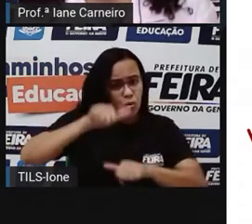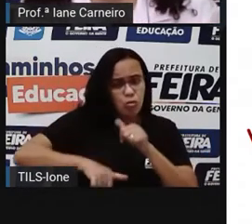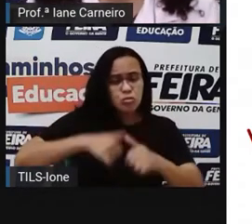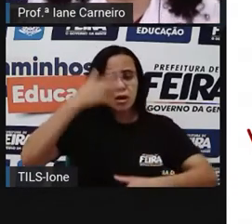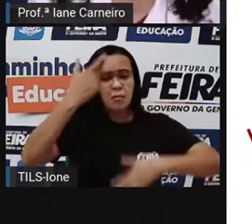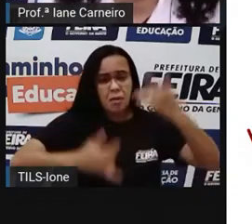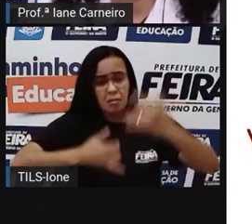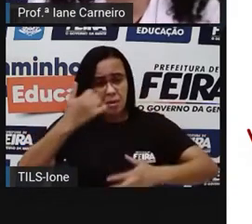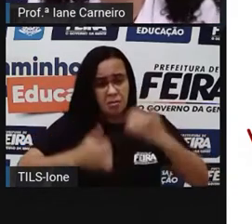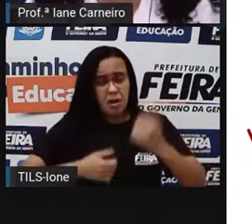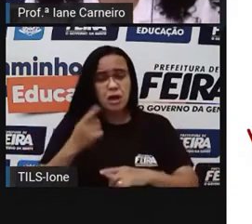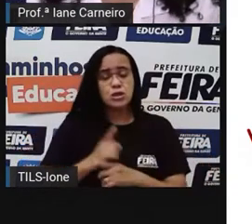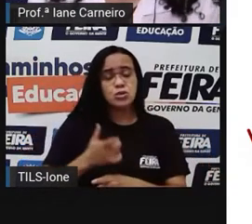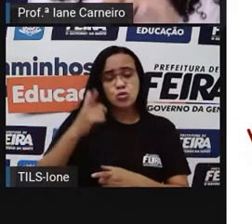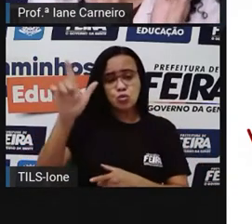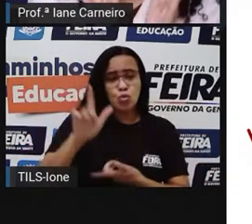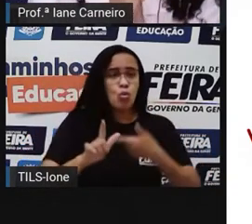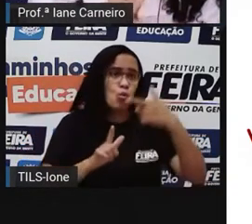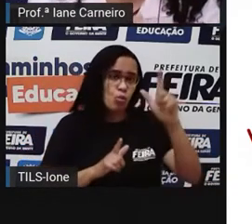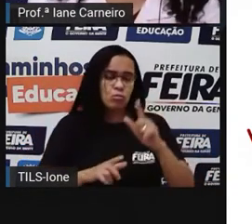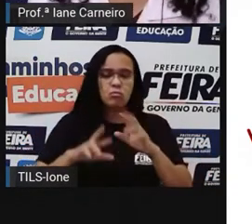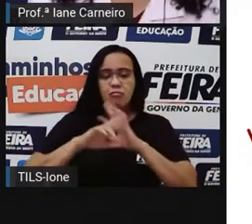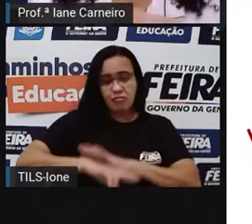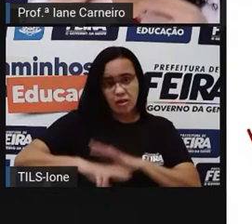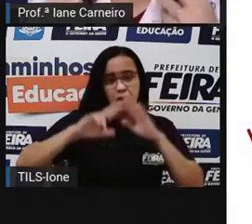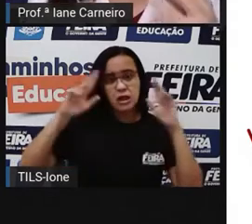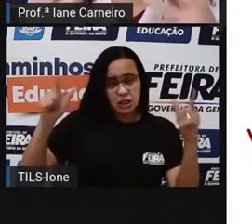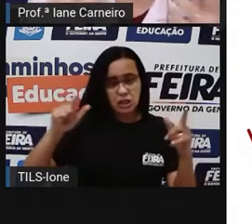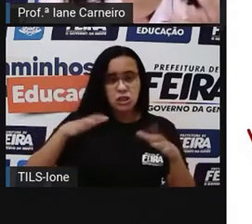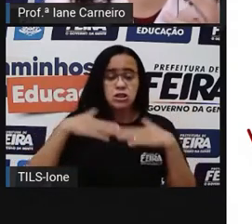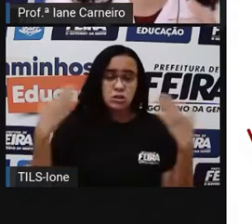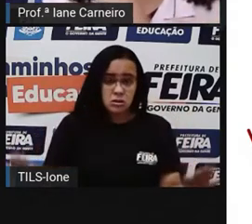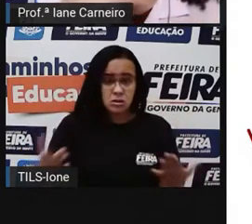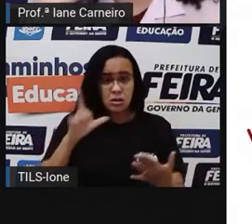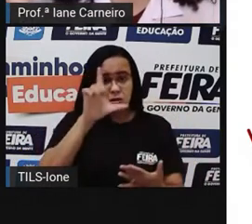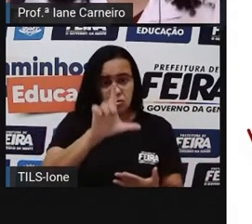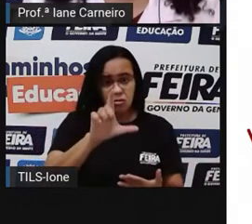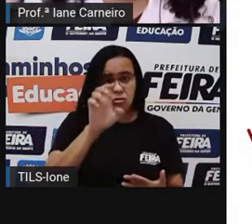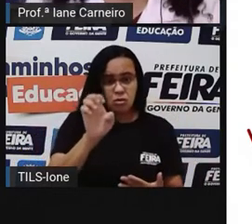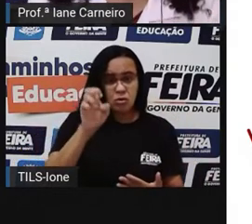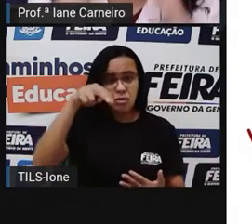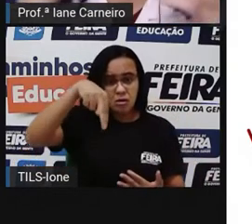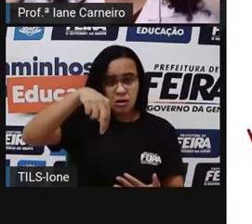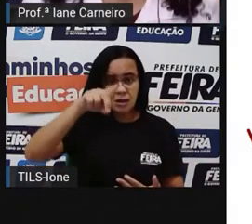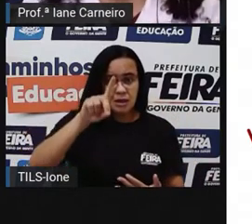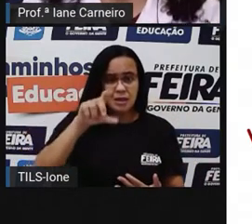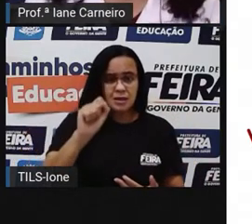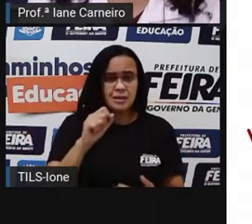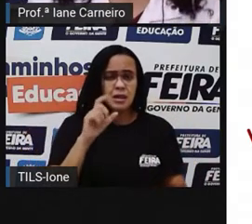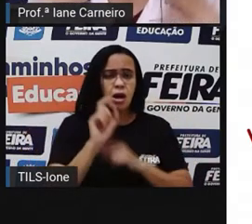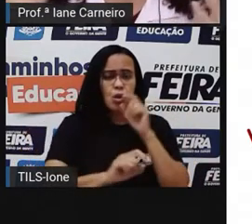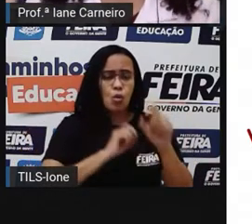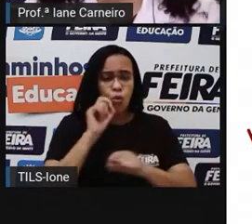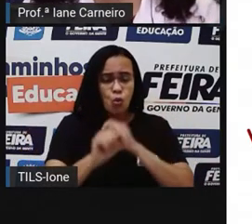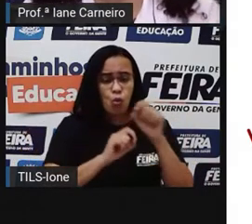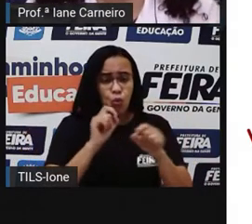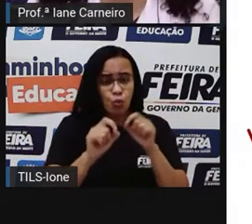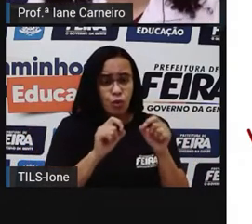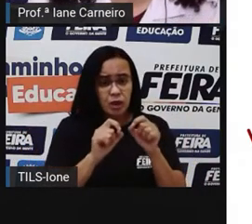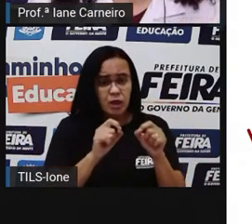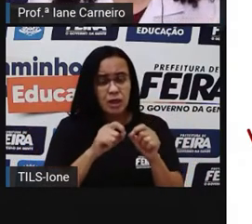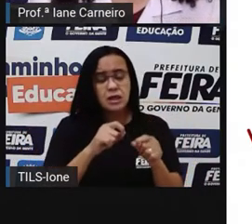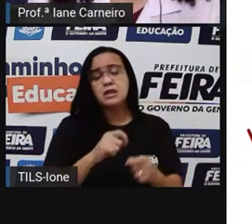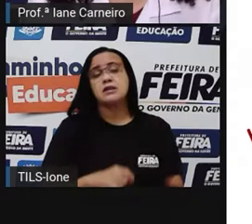diminuindo alguns elementos. Então, a lenda tem muito a ver com isso, com a fantasia, o fantástico, o maravilhoso.